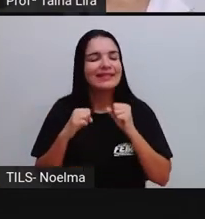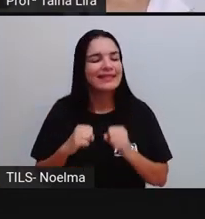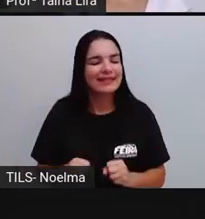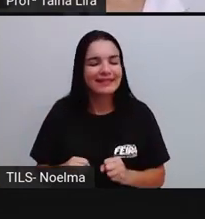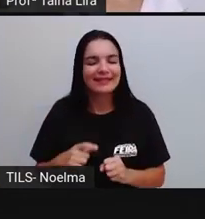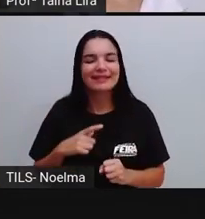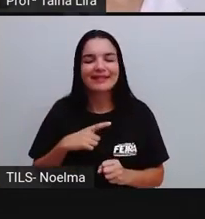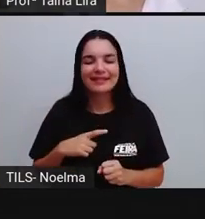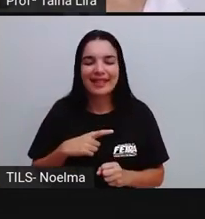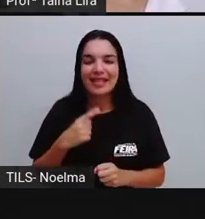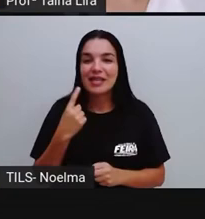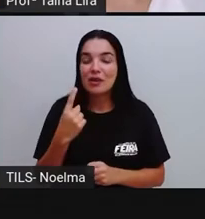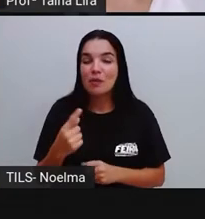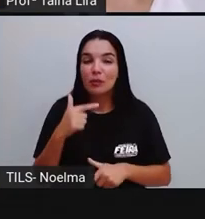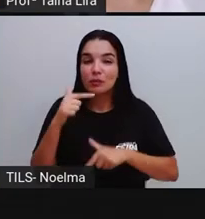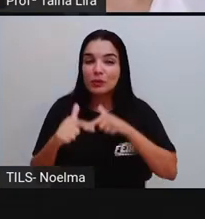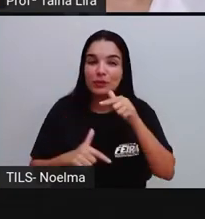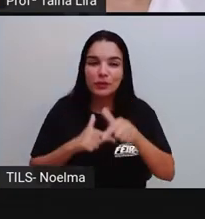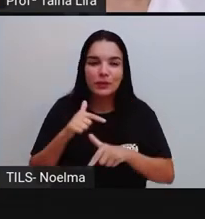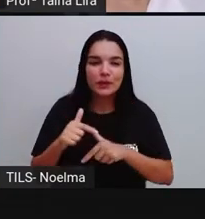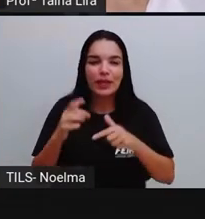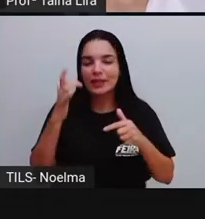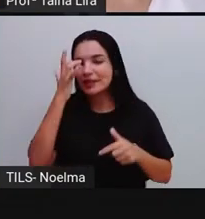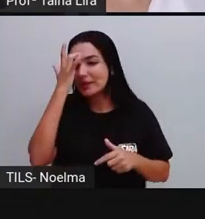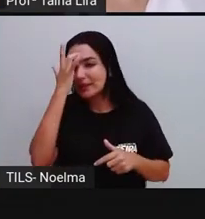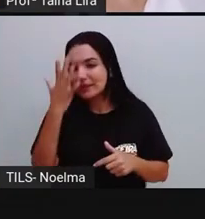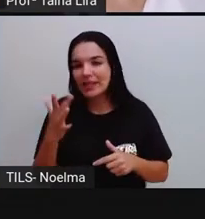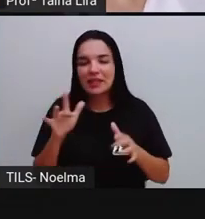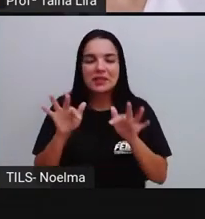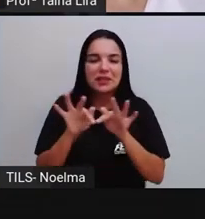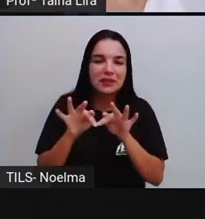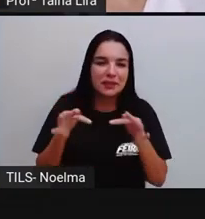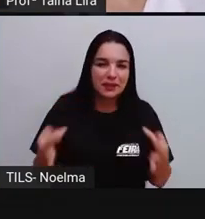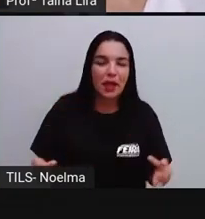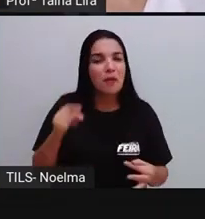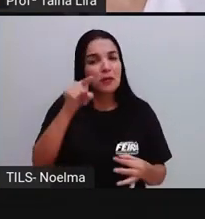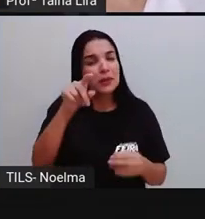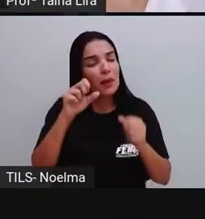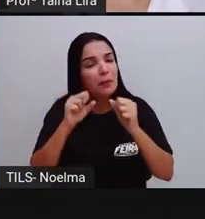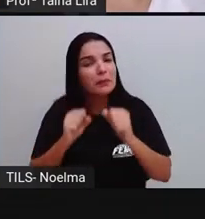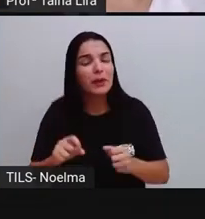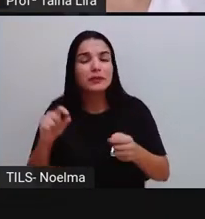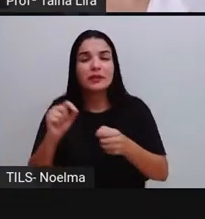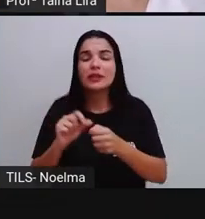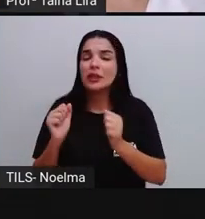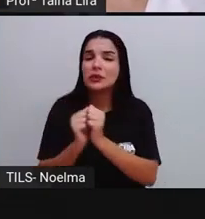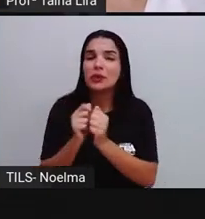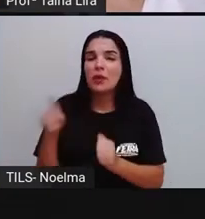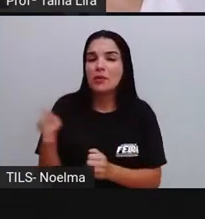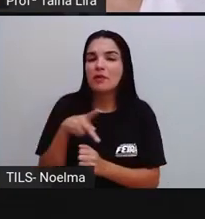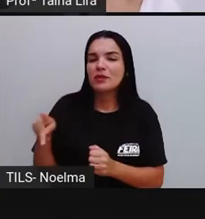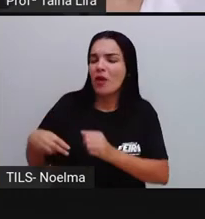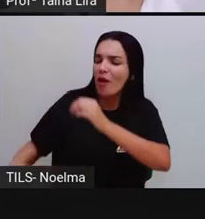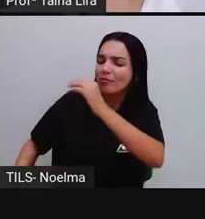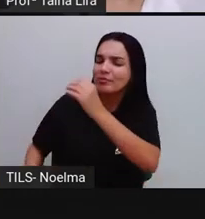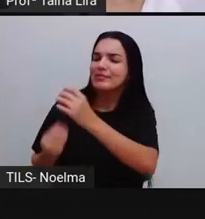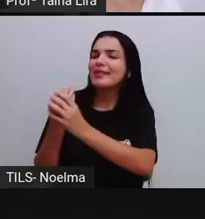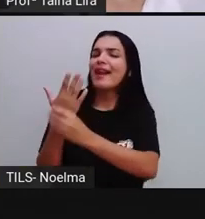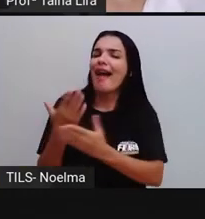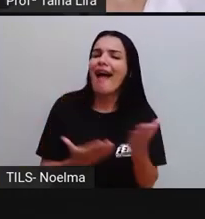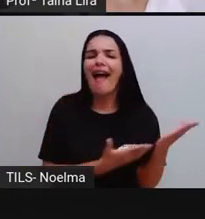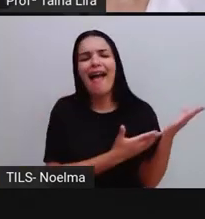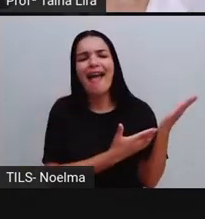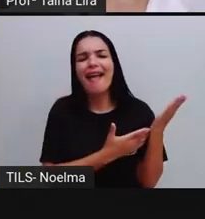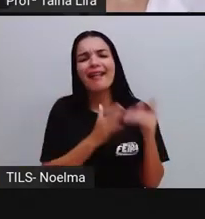uma das ações, né, mais simples que você pode fazer na escola, junto com o seu professor, criar uma horta, né,